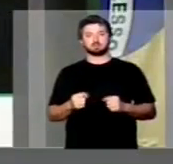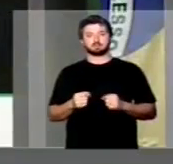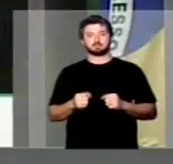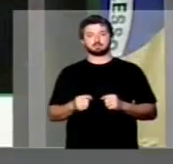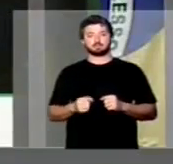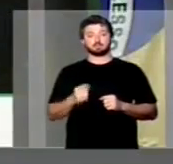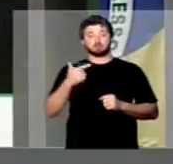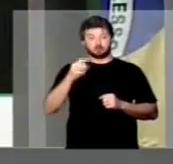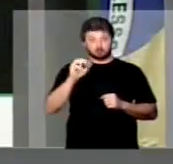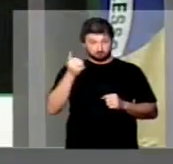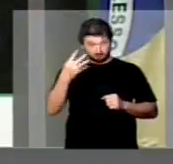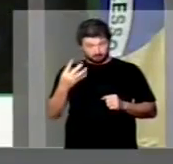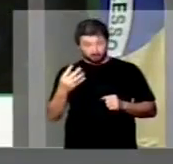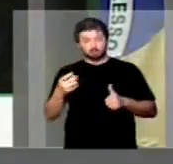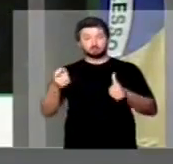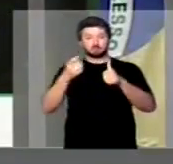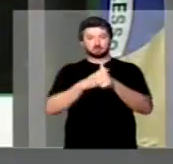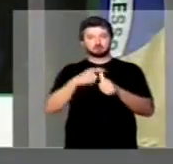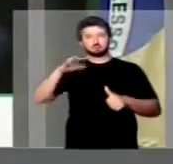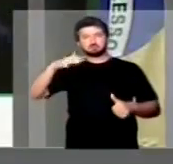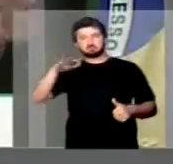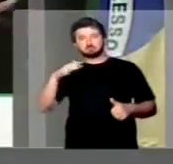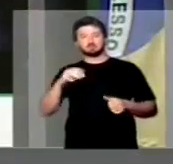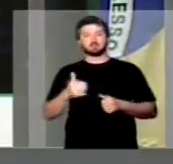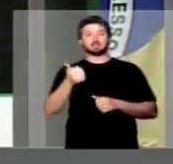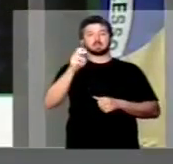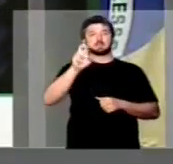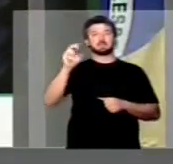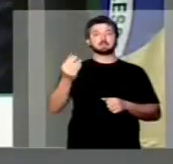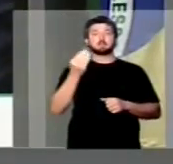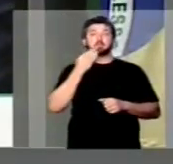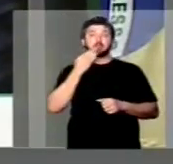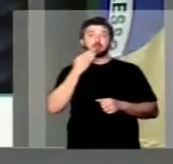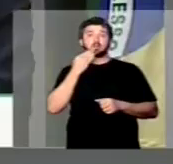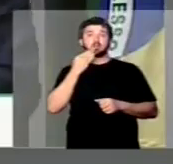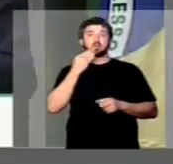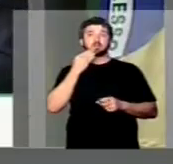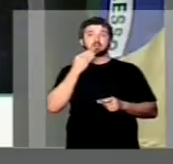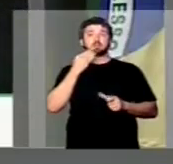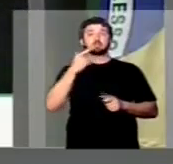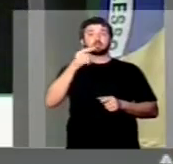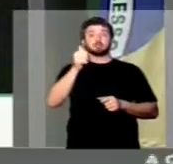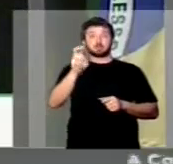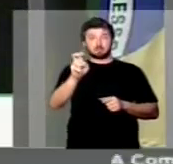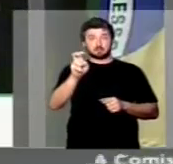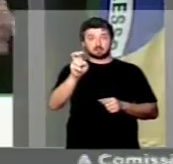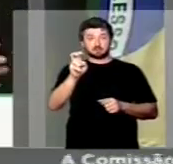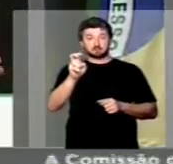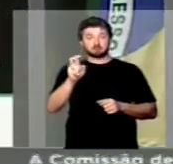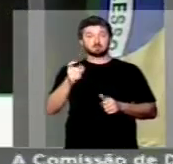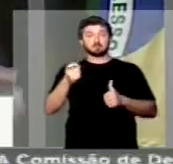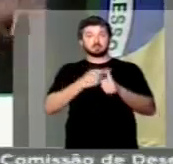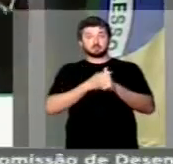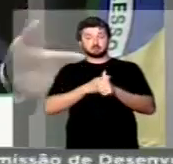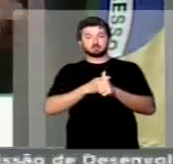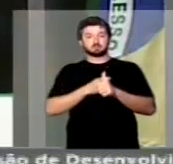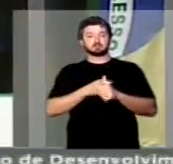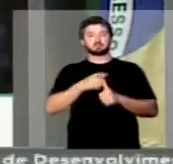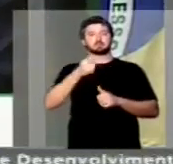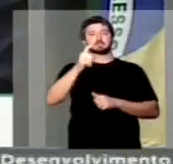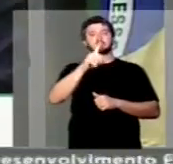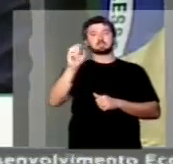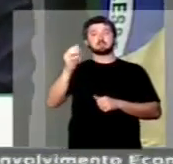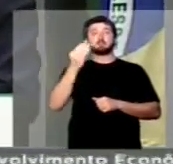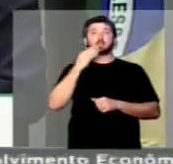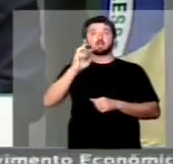Em 2014, um déficit em cerca de R$ 15 bilhões. Em 2015, um déficit de mais de R 100